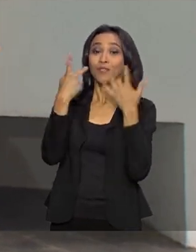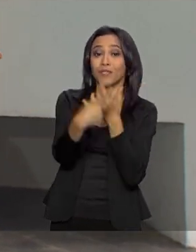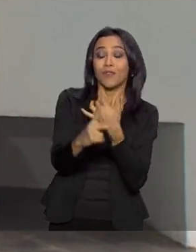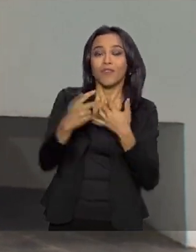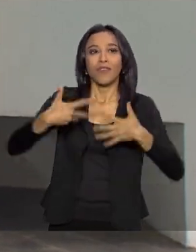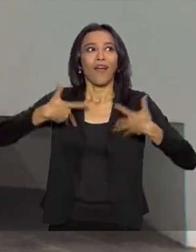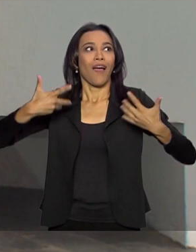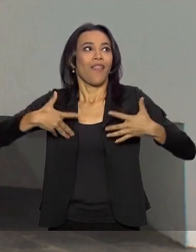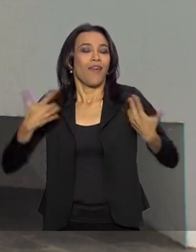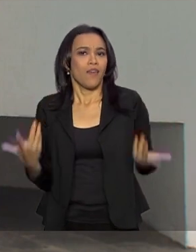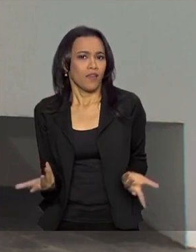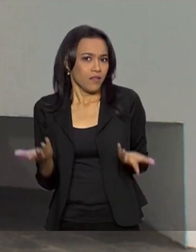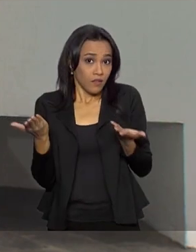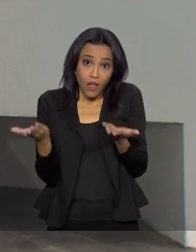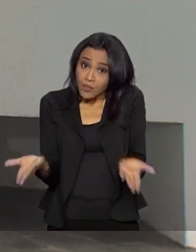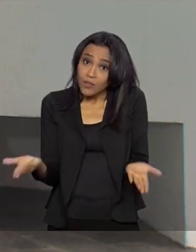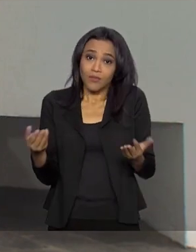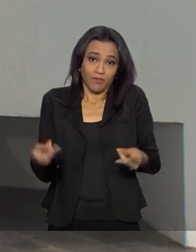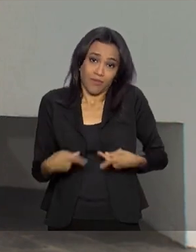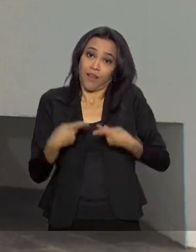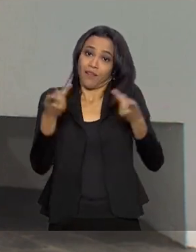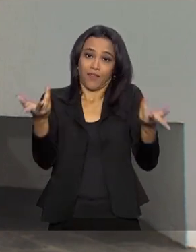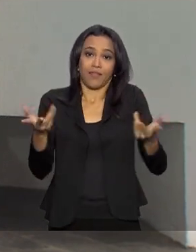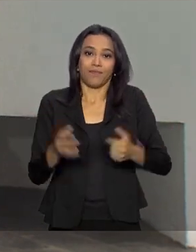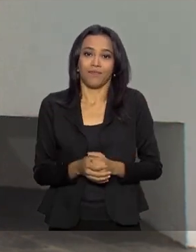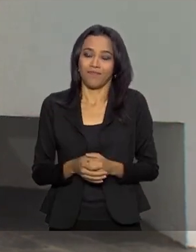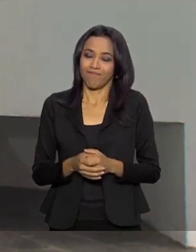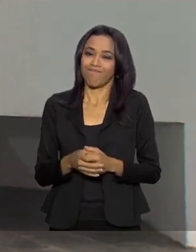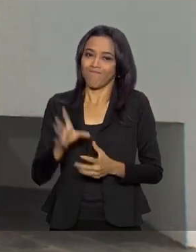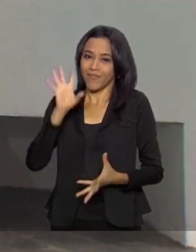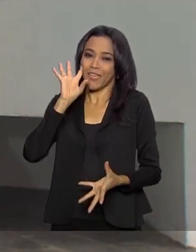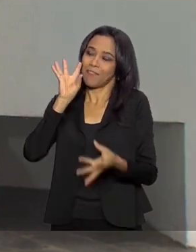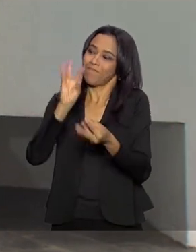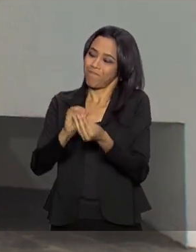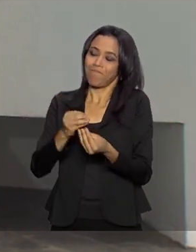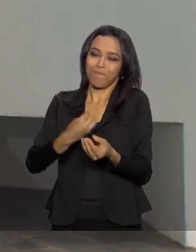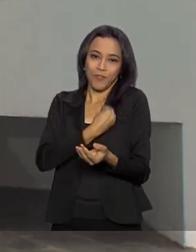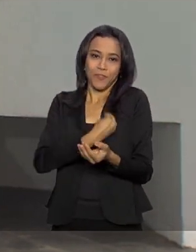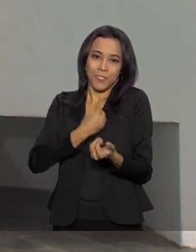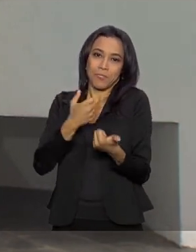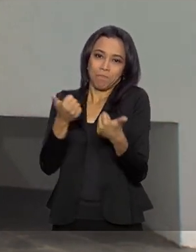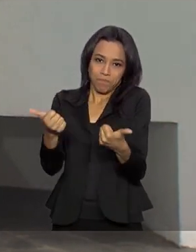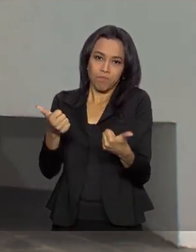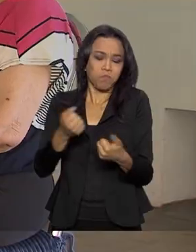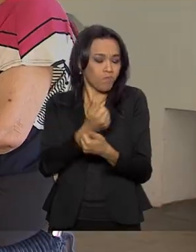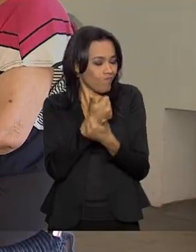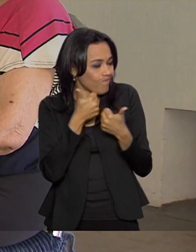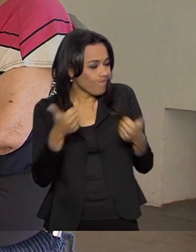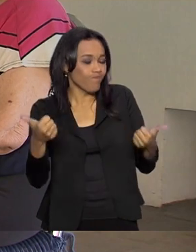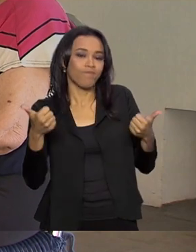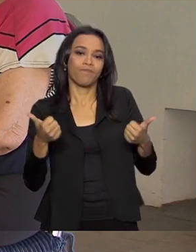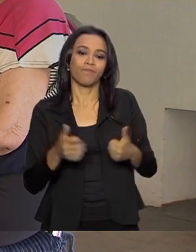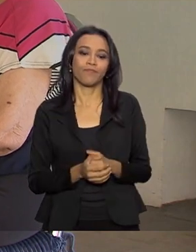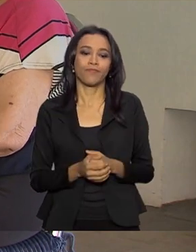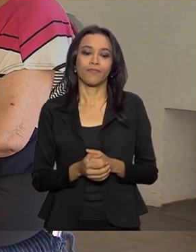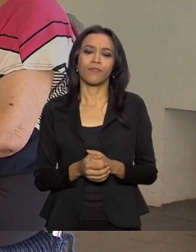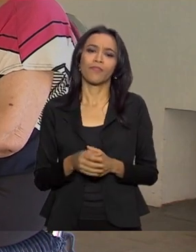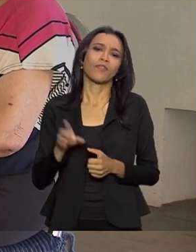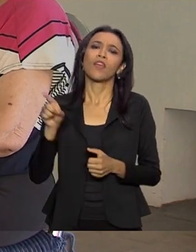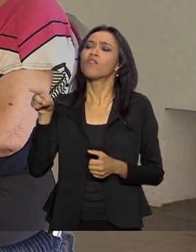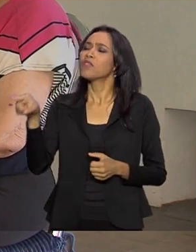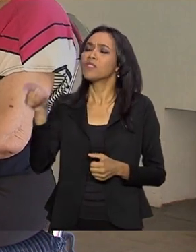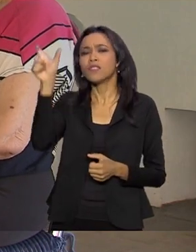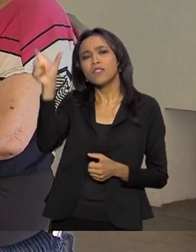tem que pagar, é isso. realização de vida feita, né? Completamente. Você se diz uma